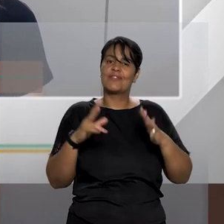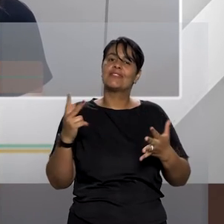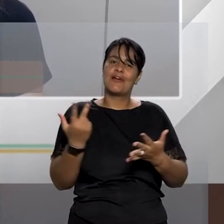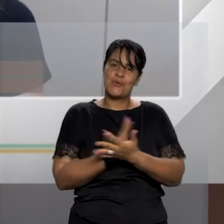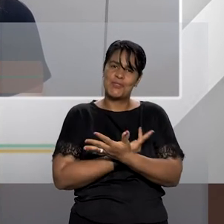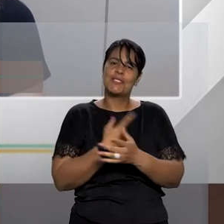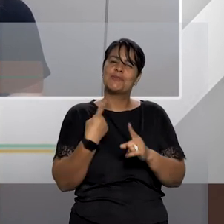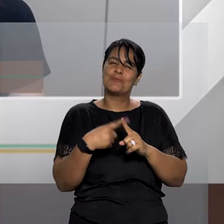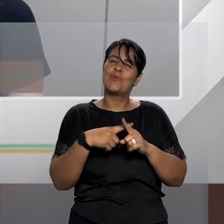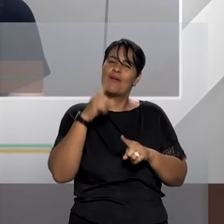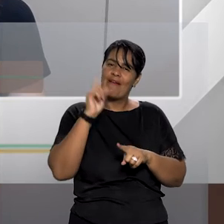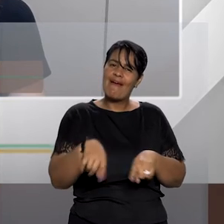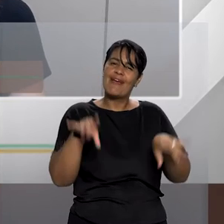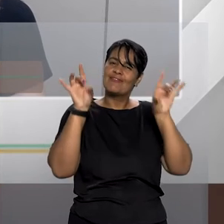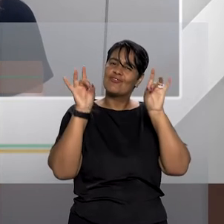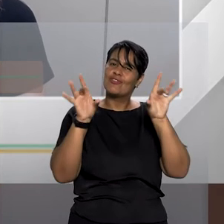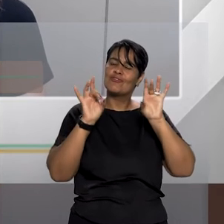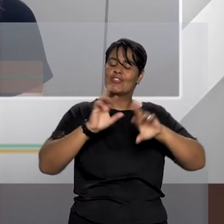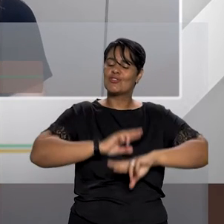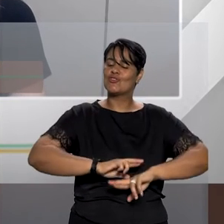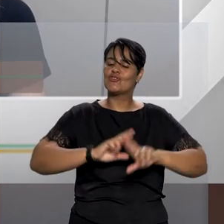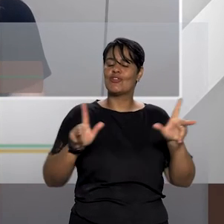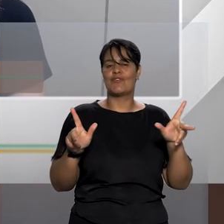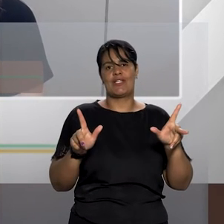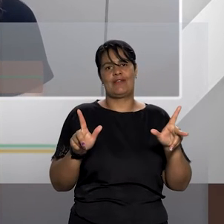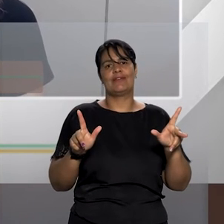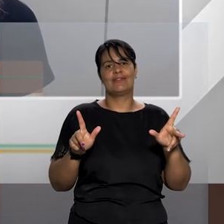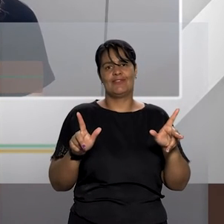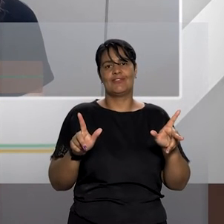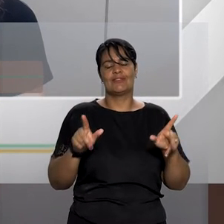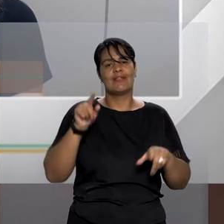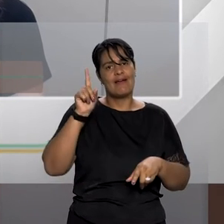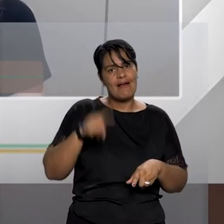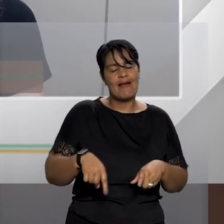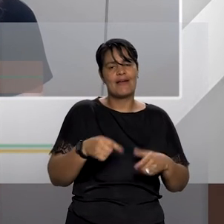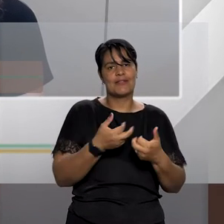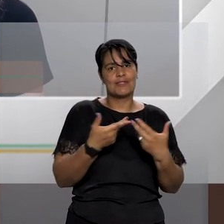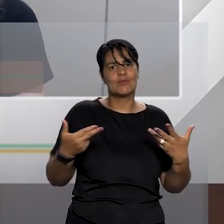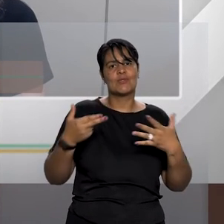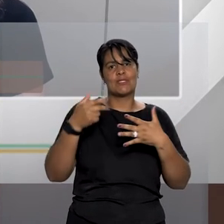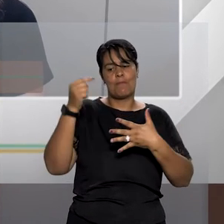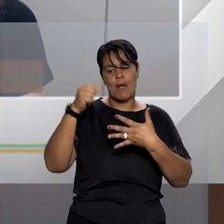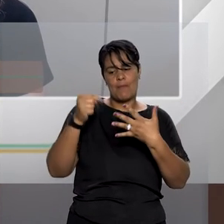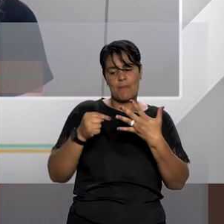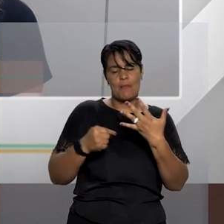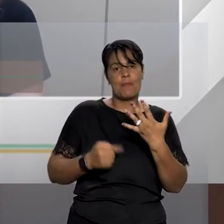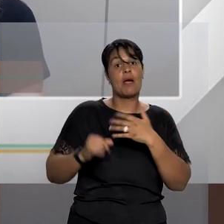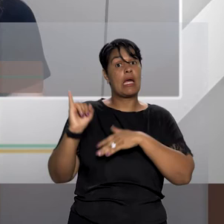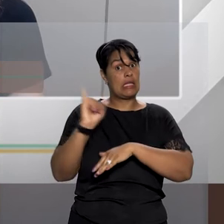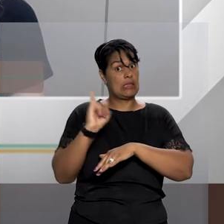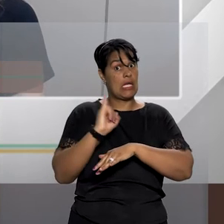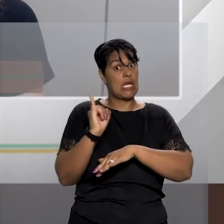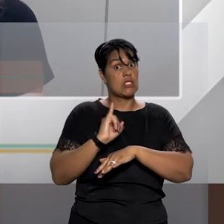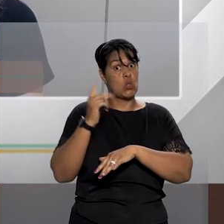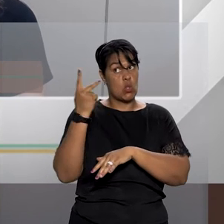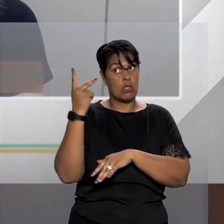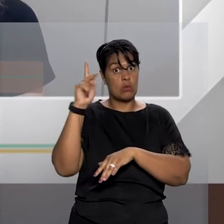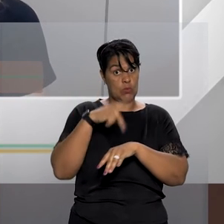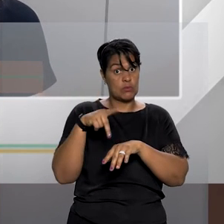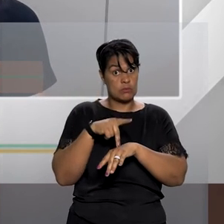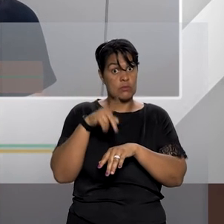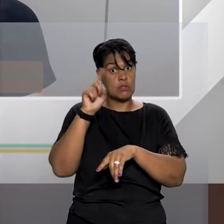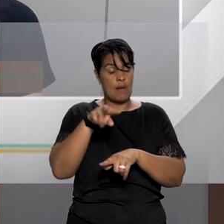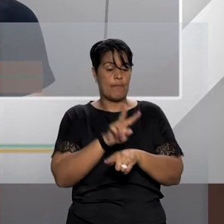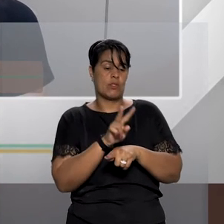específicas dentro desse critério que é o critério internacional de consideração de proteção de mulheres nesses